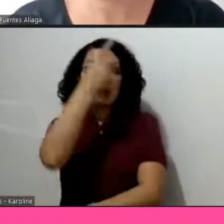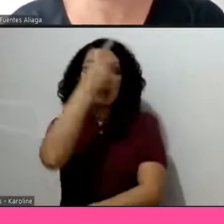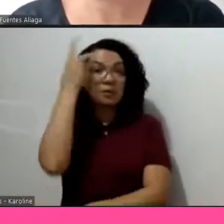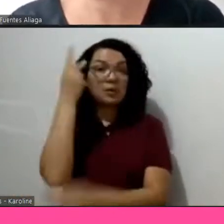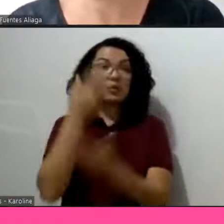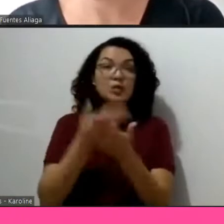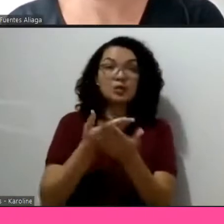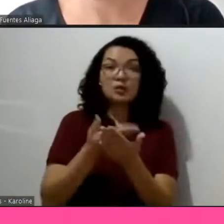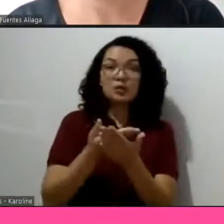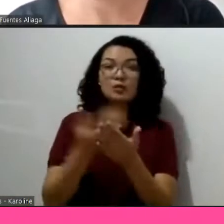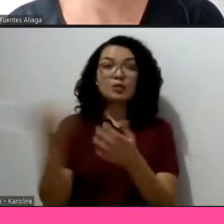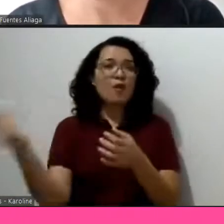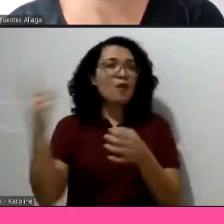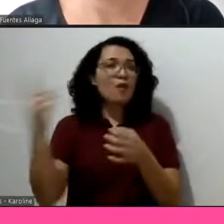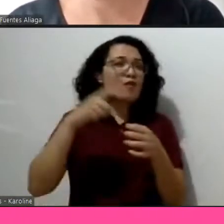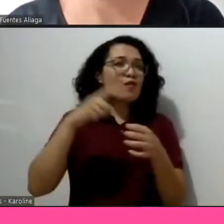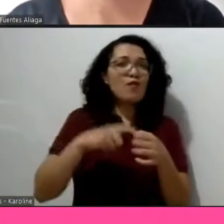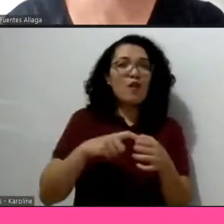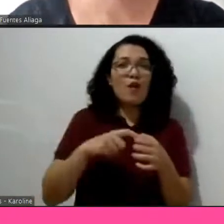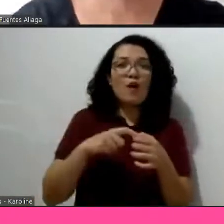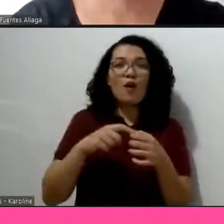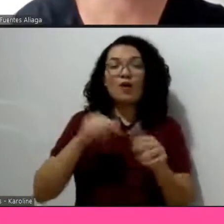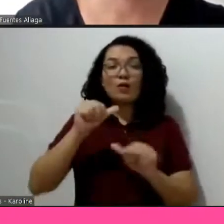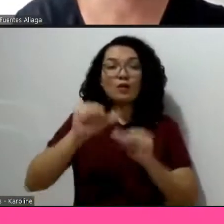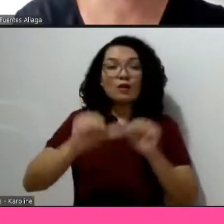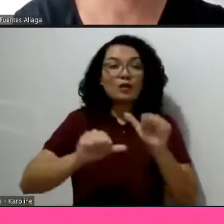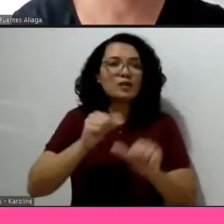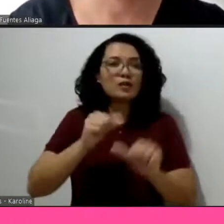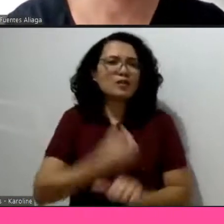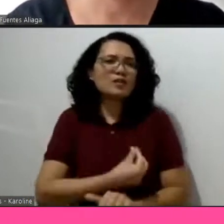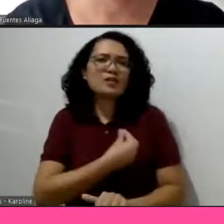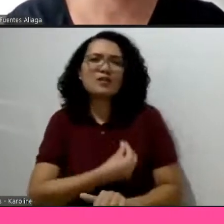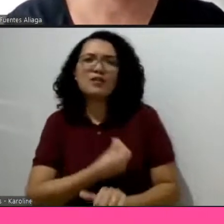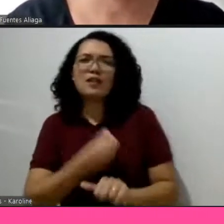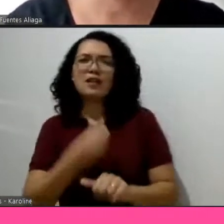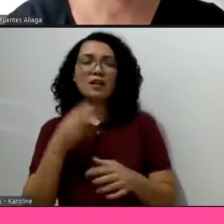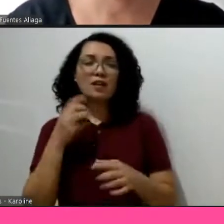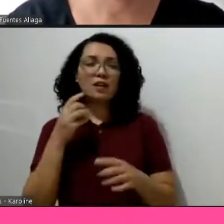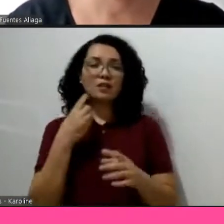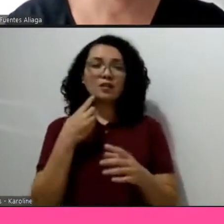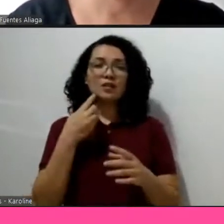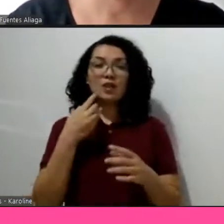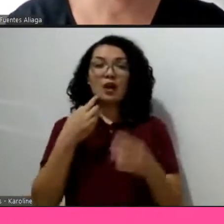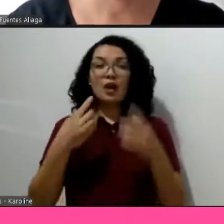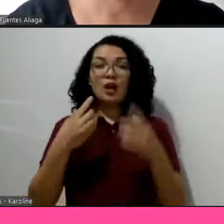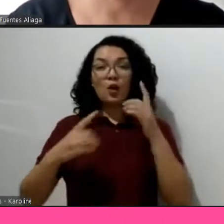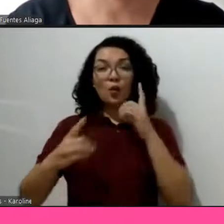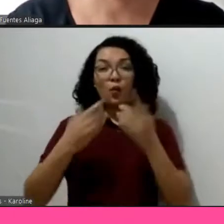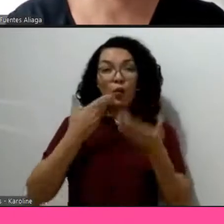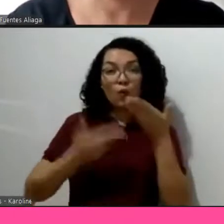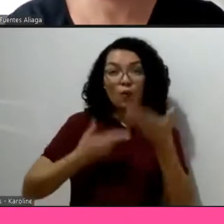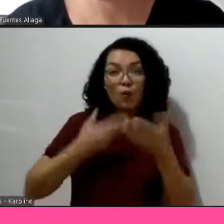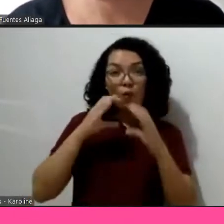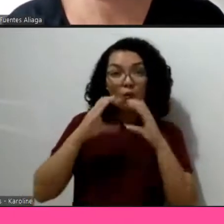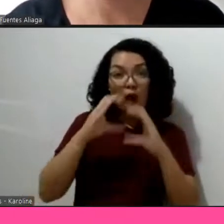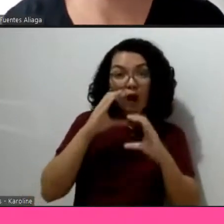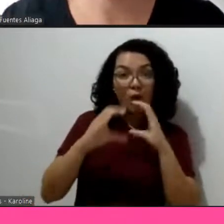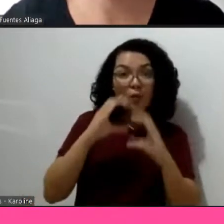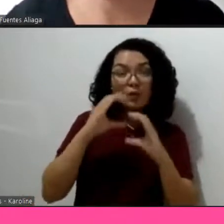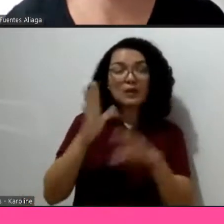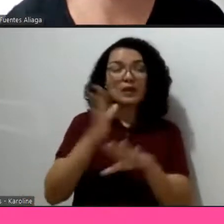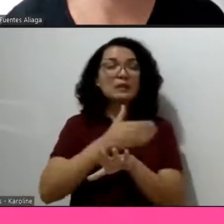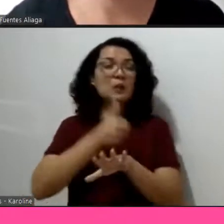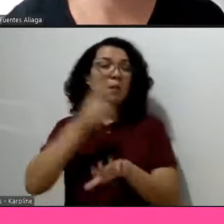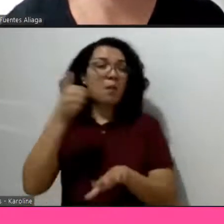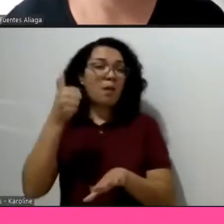incrivelmente, eles mudam a forma de dialogar com os professores, com as instituições estrangeiras.